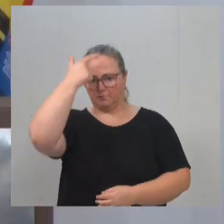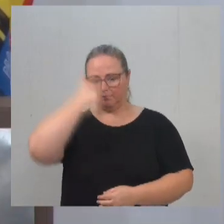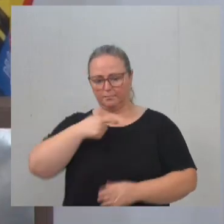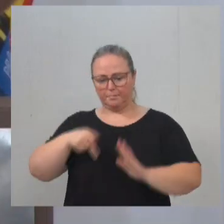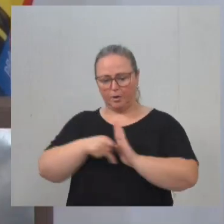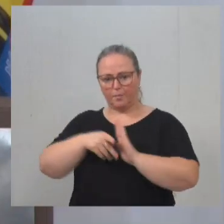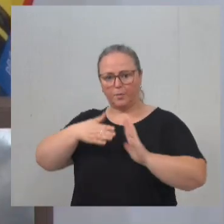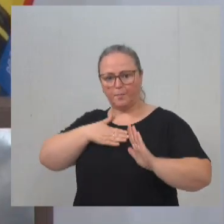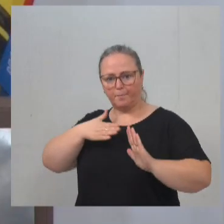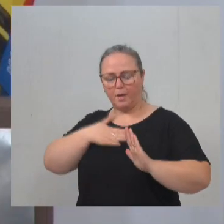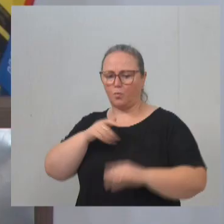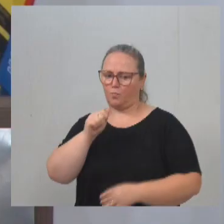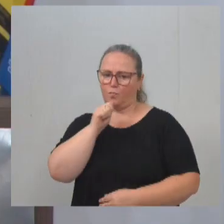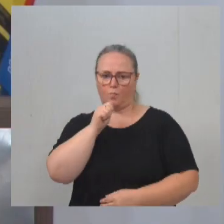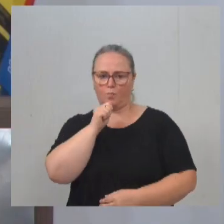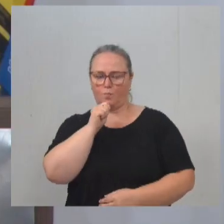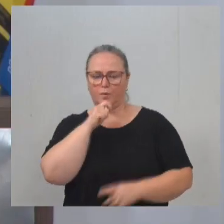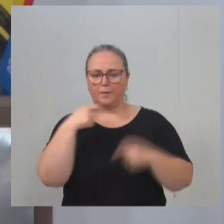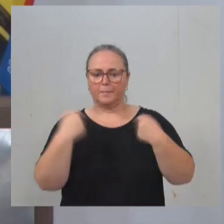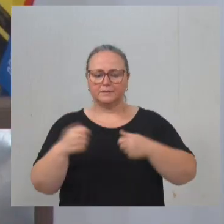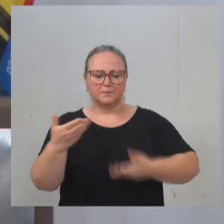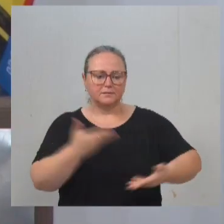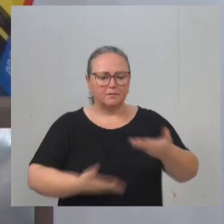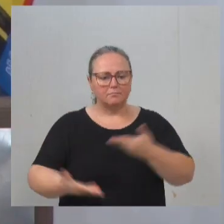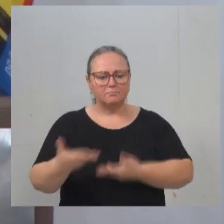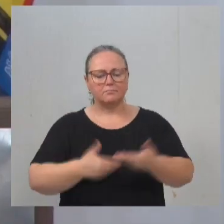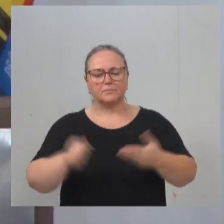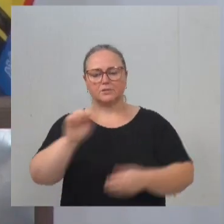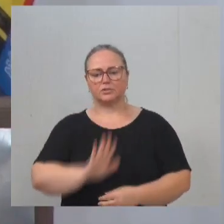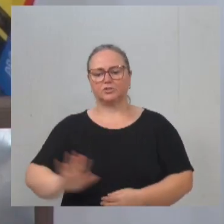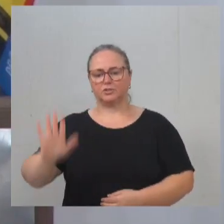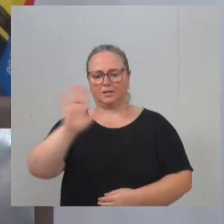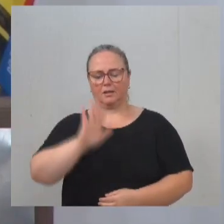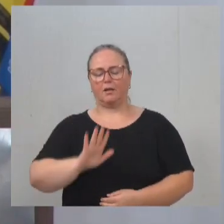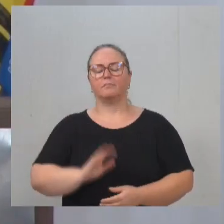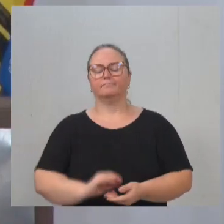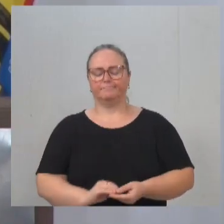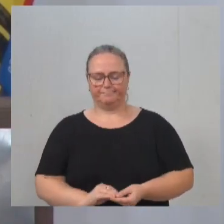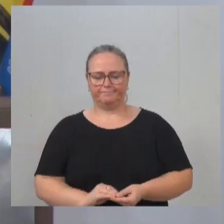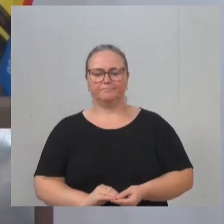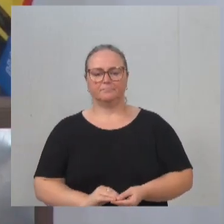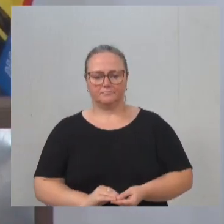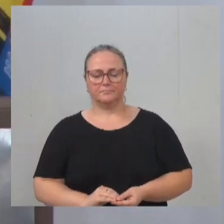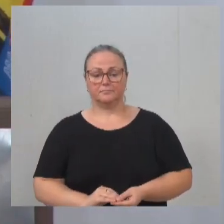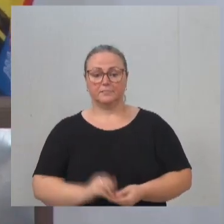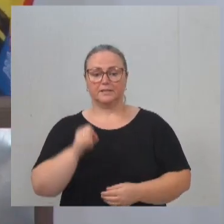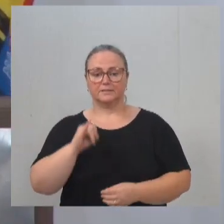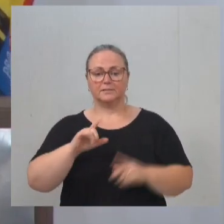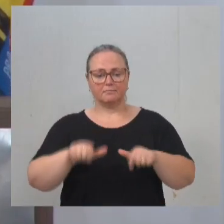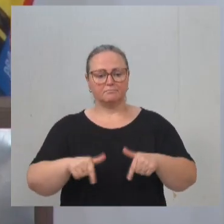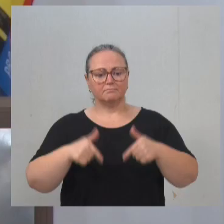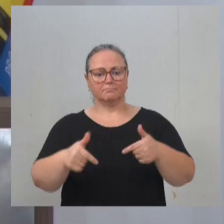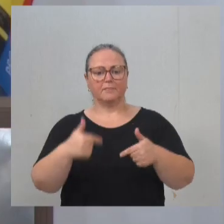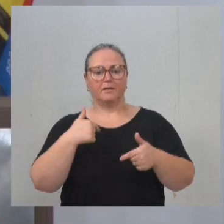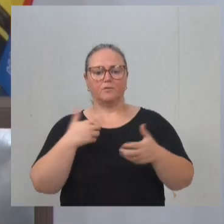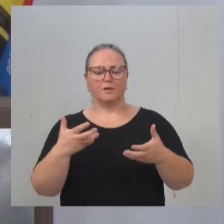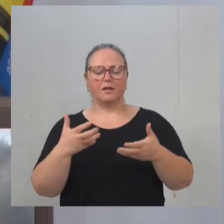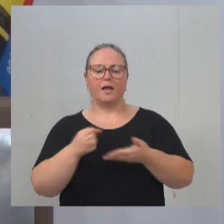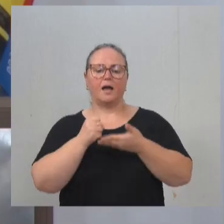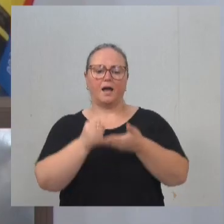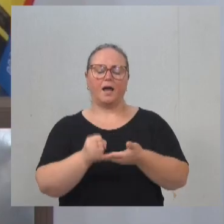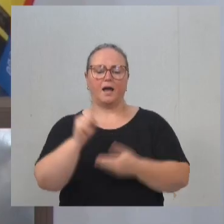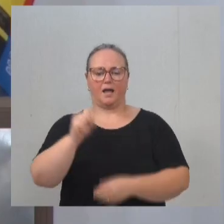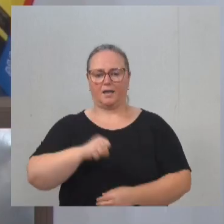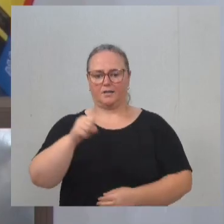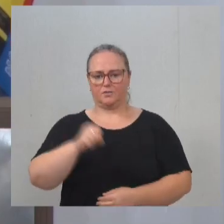as ideias têm que ser, na verdade, do bem comum. Então, se outros tomarem iniciativa como essa, eu vou ter, inclusive, a vontade de estar ajudando também. Eu